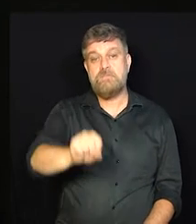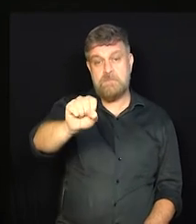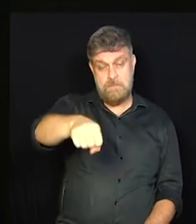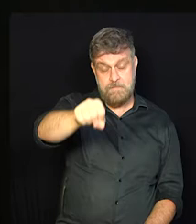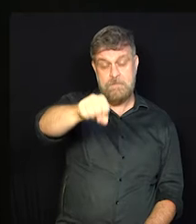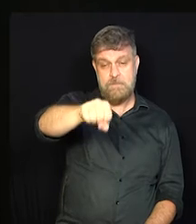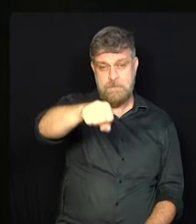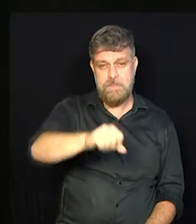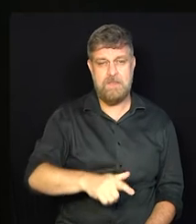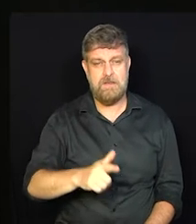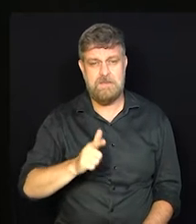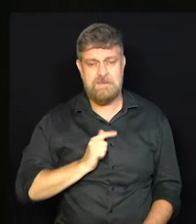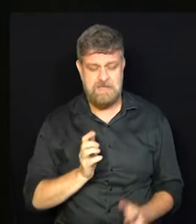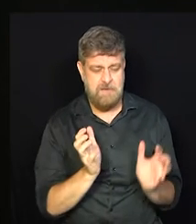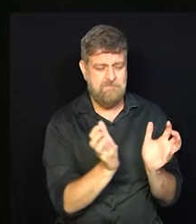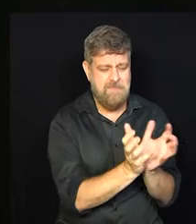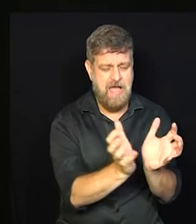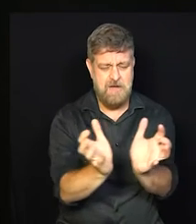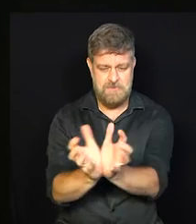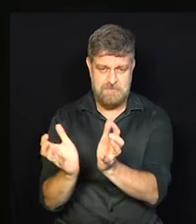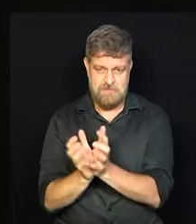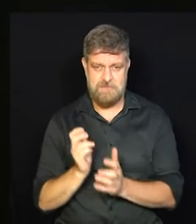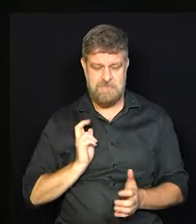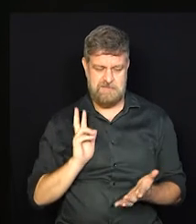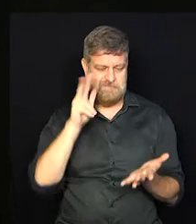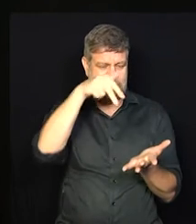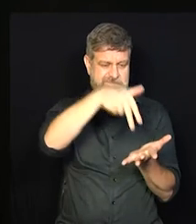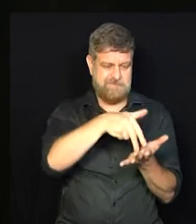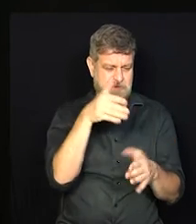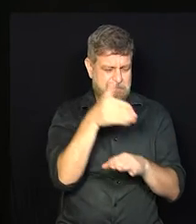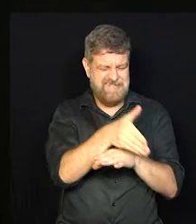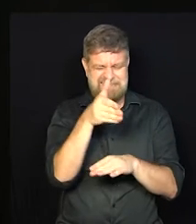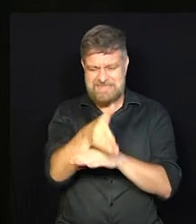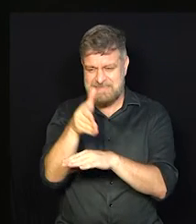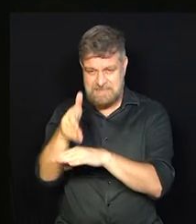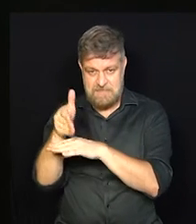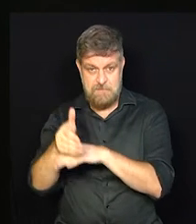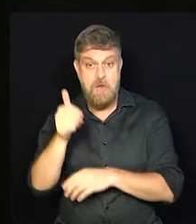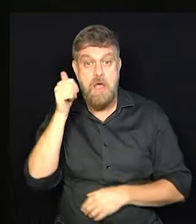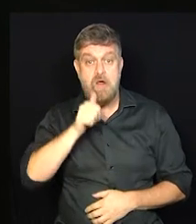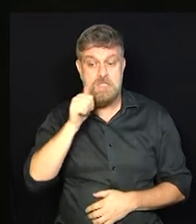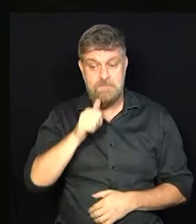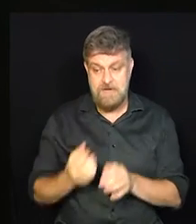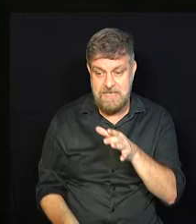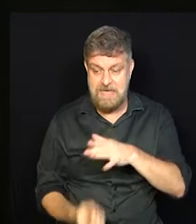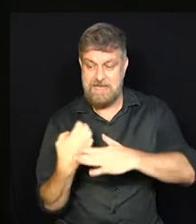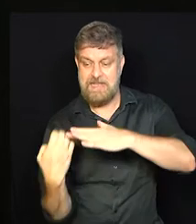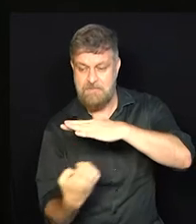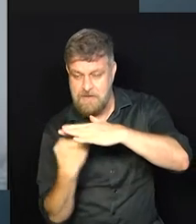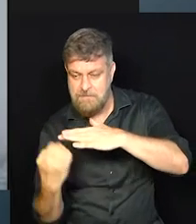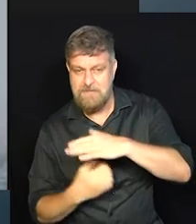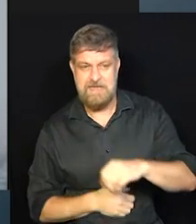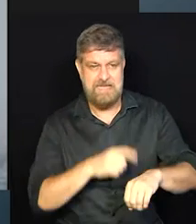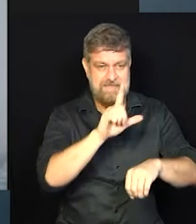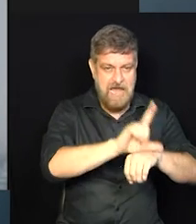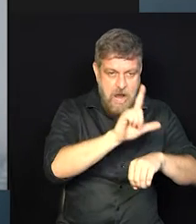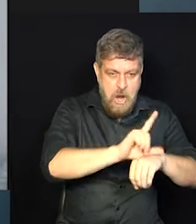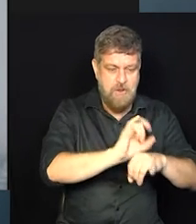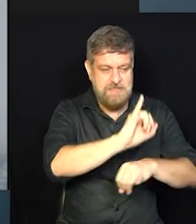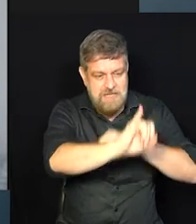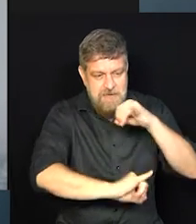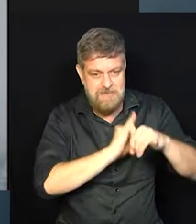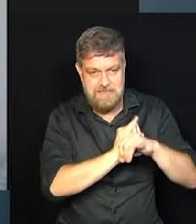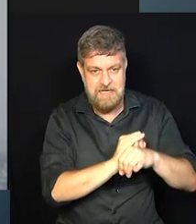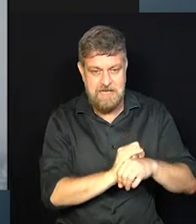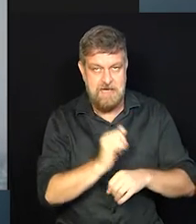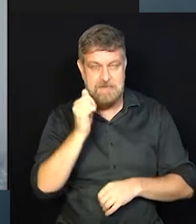Sim, sim. Tem vários grupos, né? Eu participo de vários grupos de mães empreendedoras. E isso é muito bacana, essa troca. Então, uma ajuda